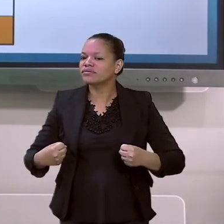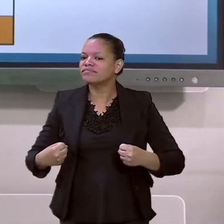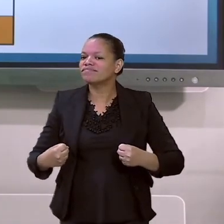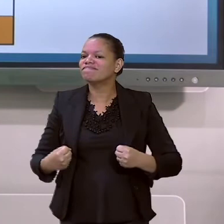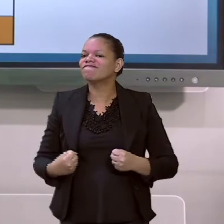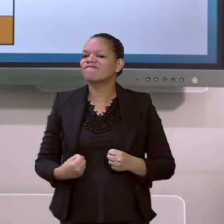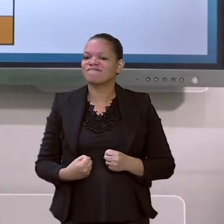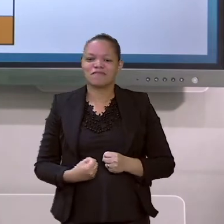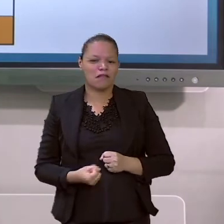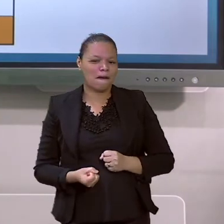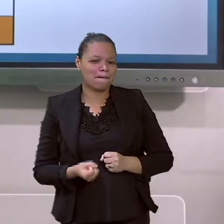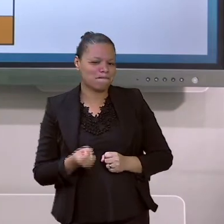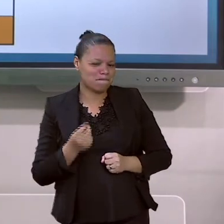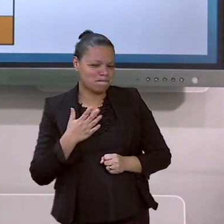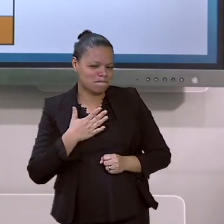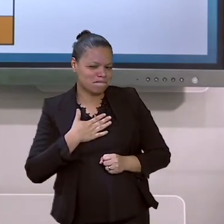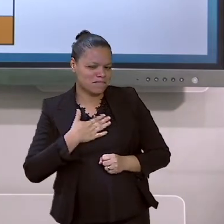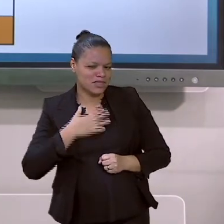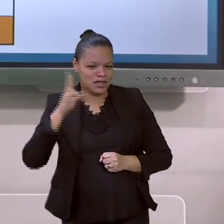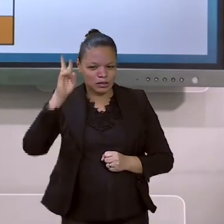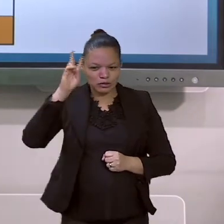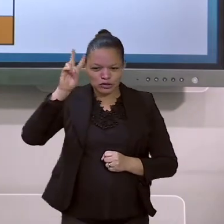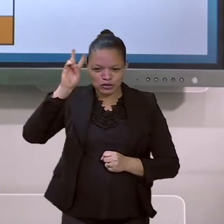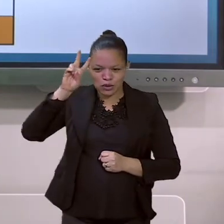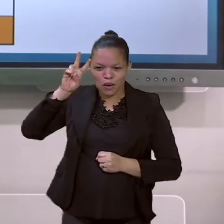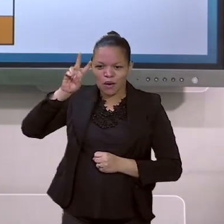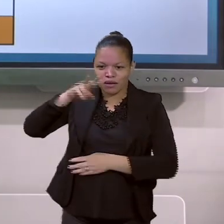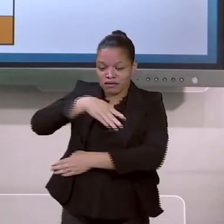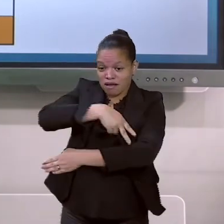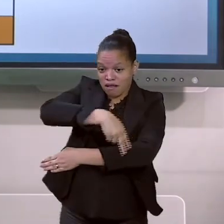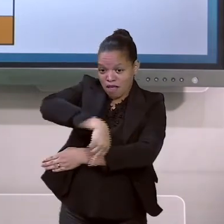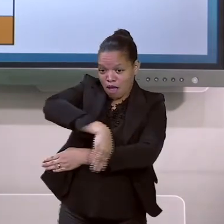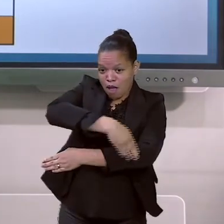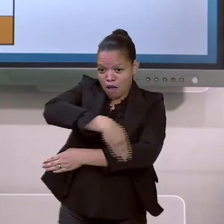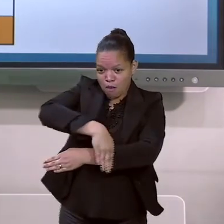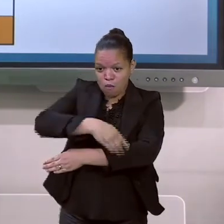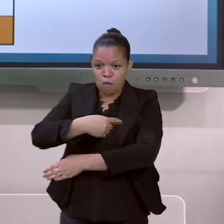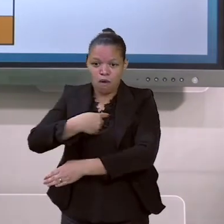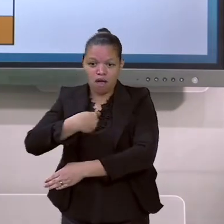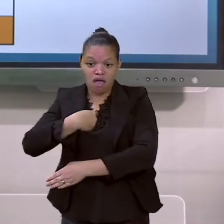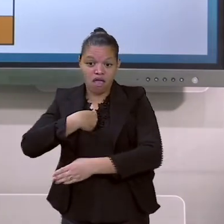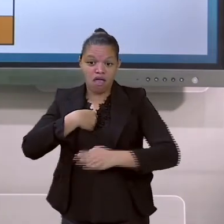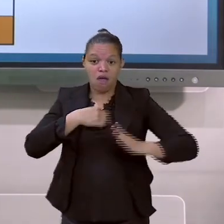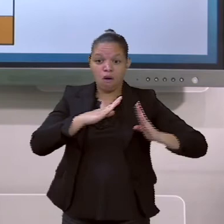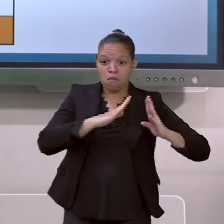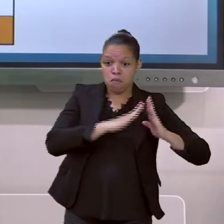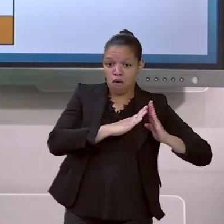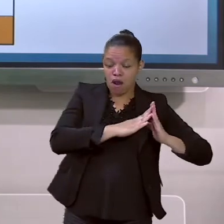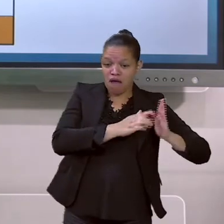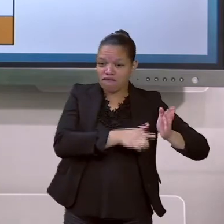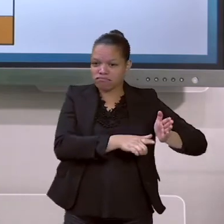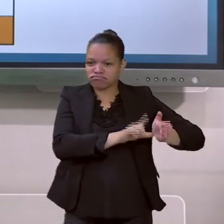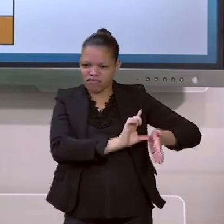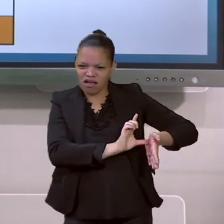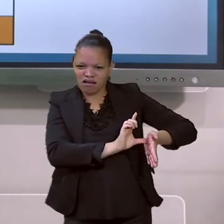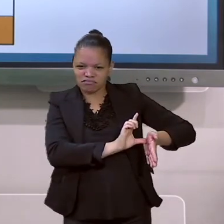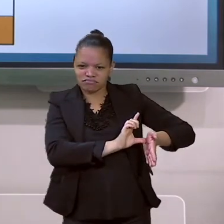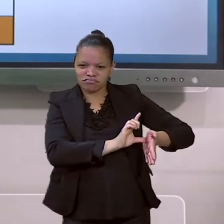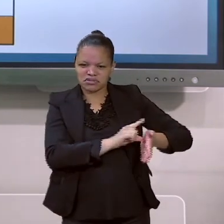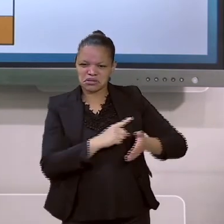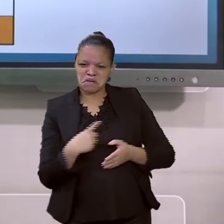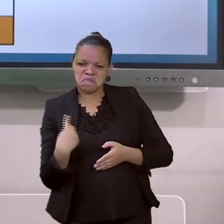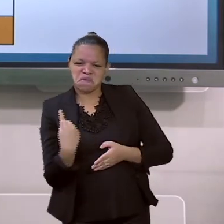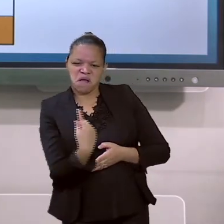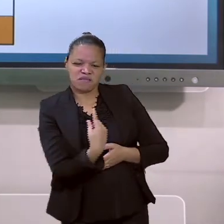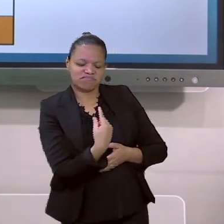rua quando eu era bem pequena. Na rua onde eu morava, a gente podia brincar. Ela era uma rua de terra,